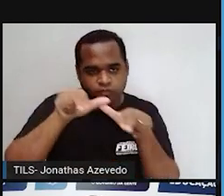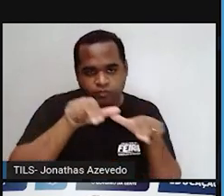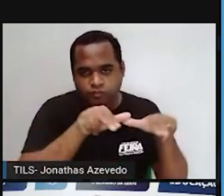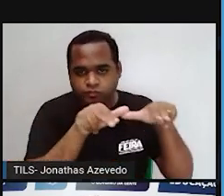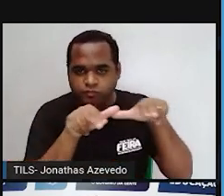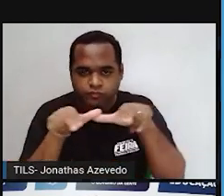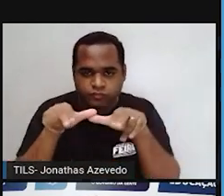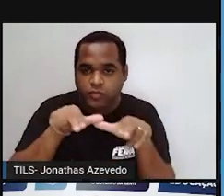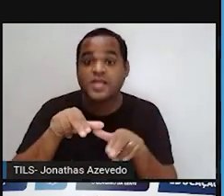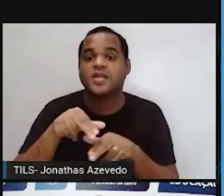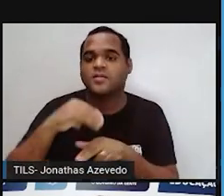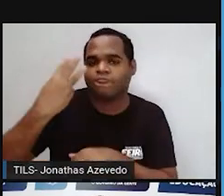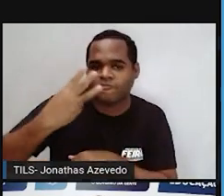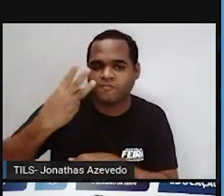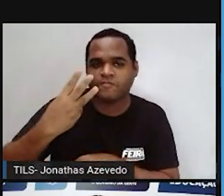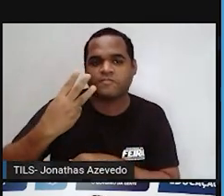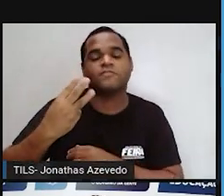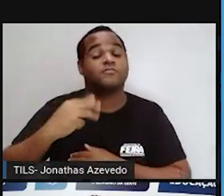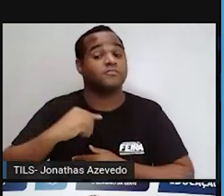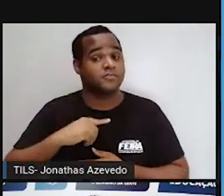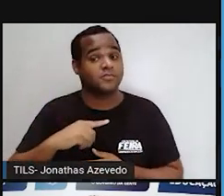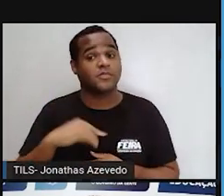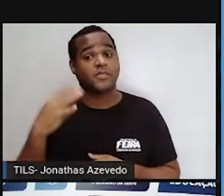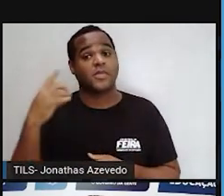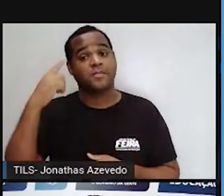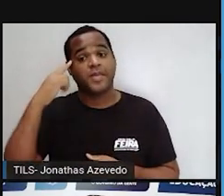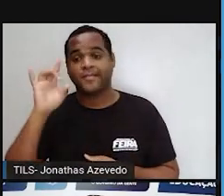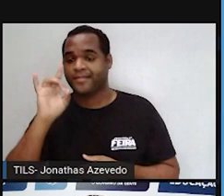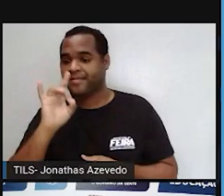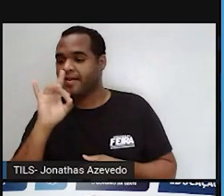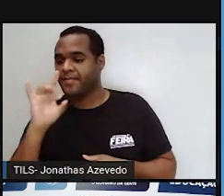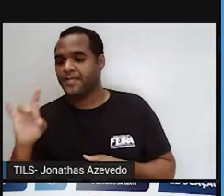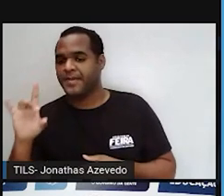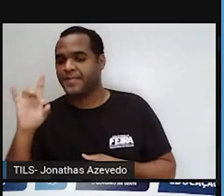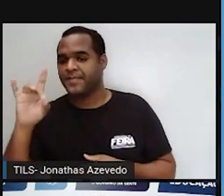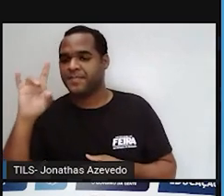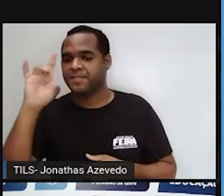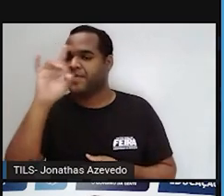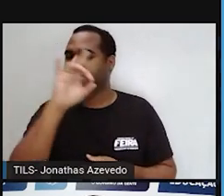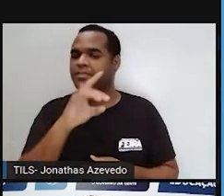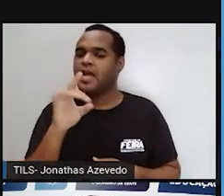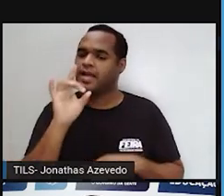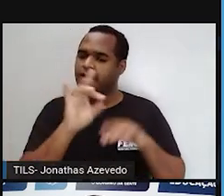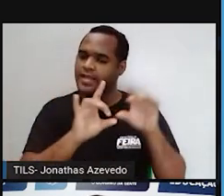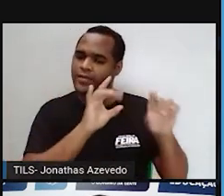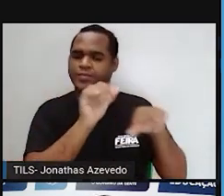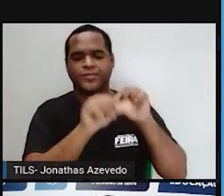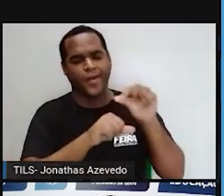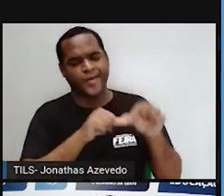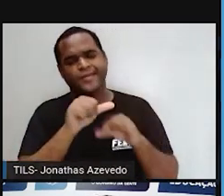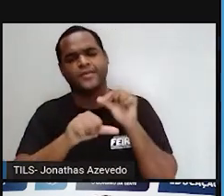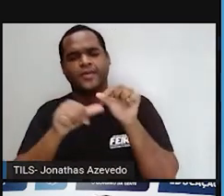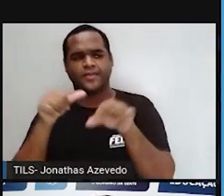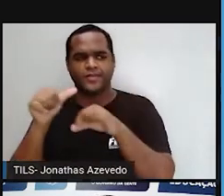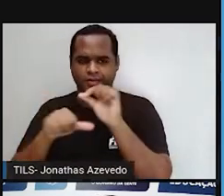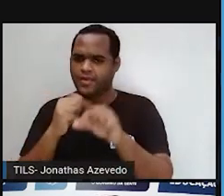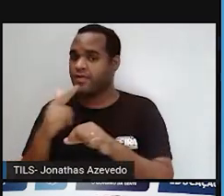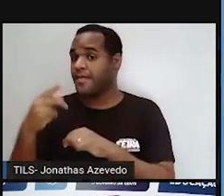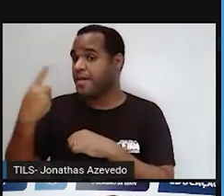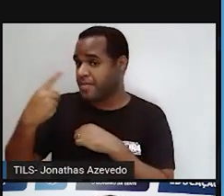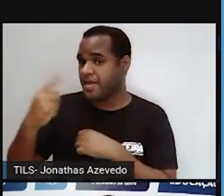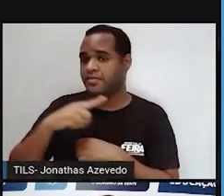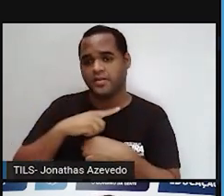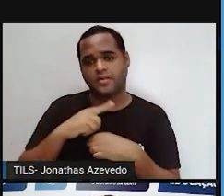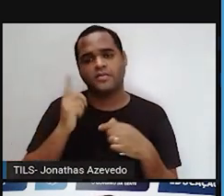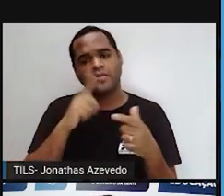consumidor terciário. Então, a posição dos consumidores dentro de um ateia alimentar, ela muda. Aquele mesmo organismo pode ser primário,